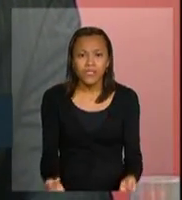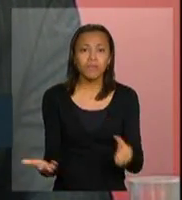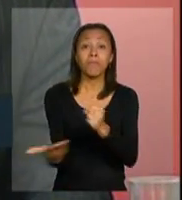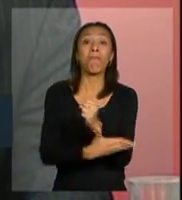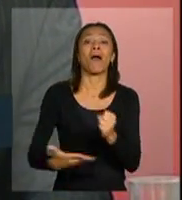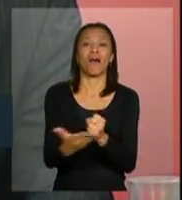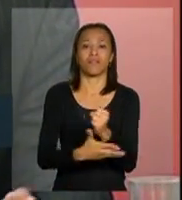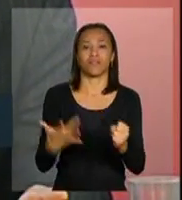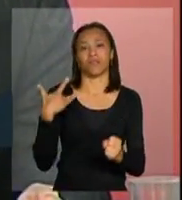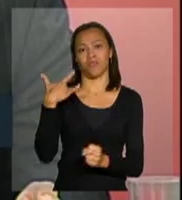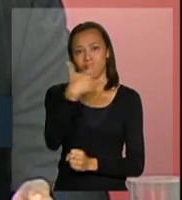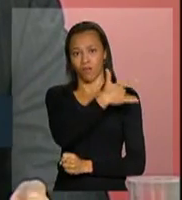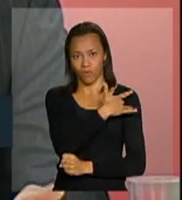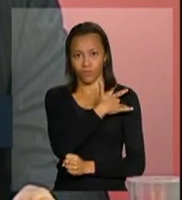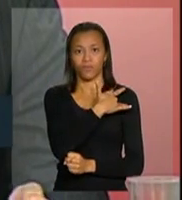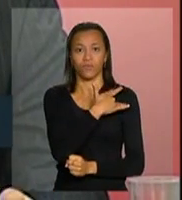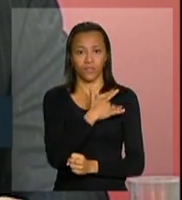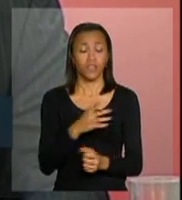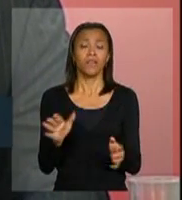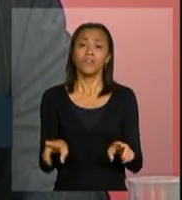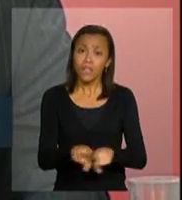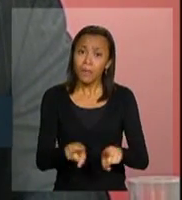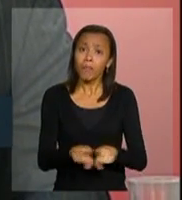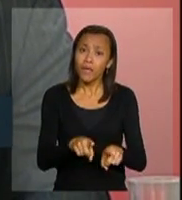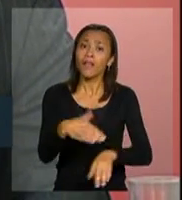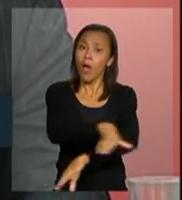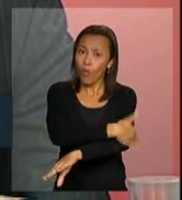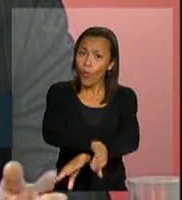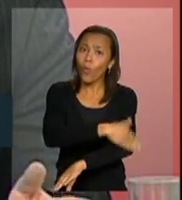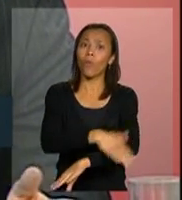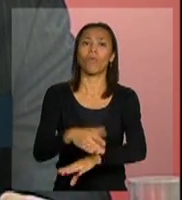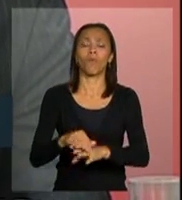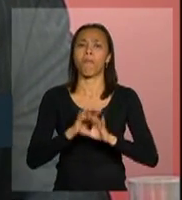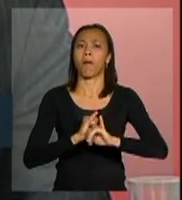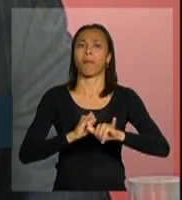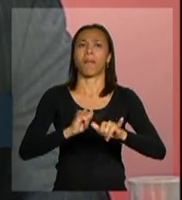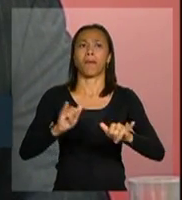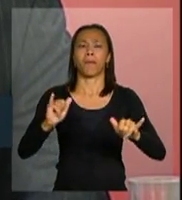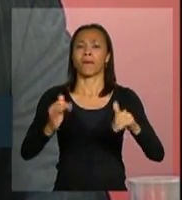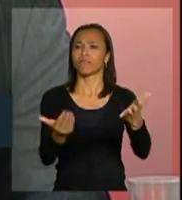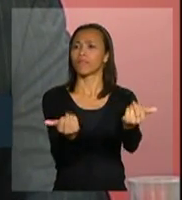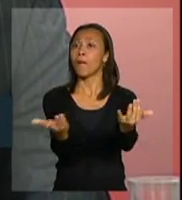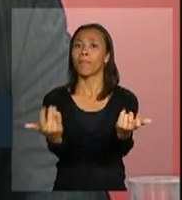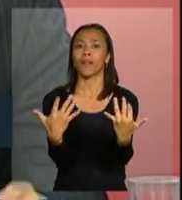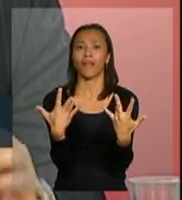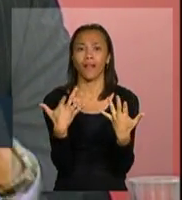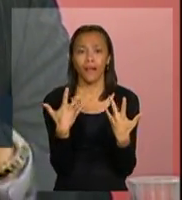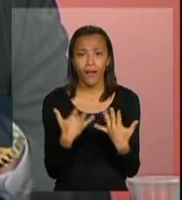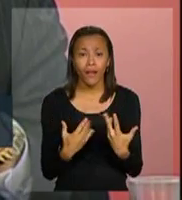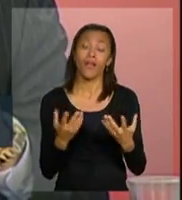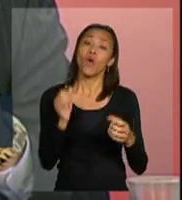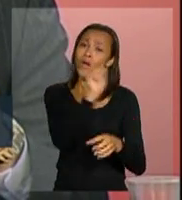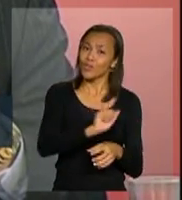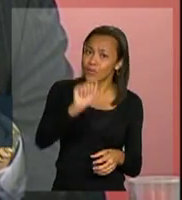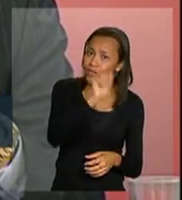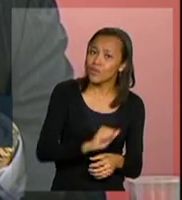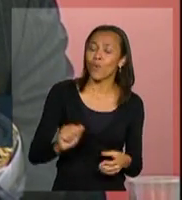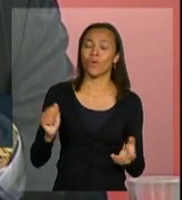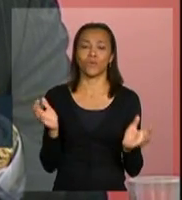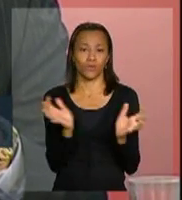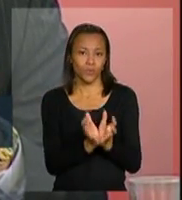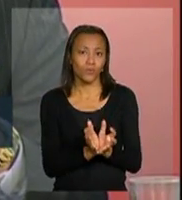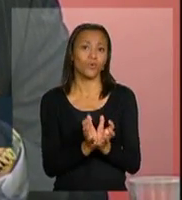serviços, e também ações de rua, ações de mobilização, juntamente com organizações não-governamentais, com o movimento social.